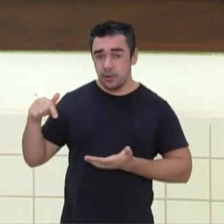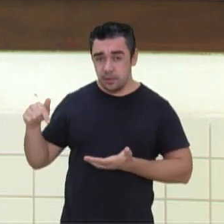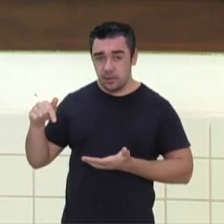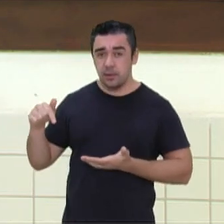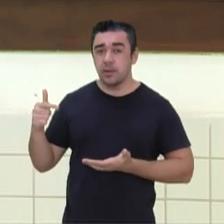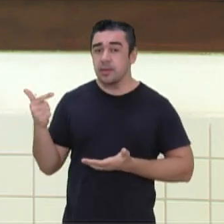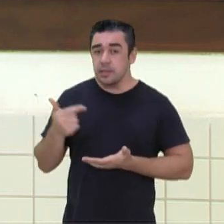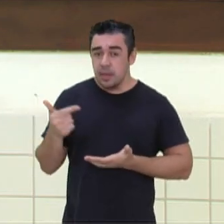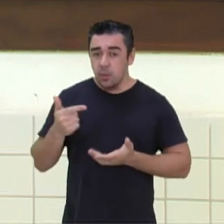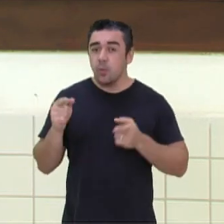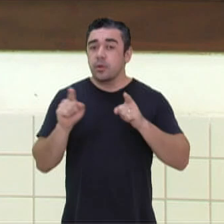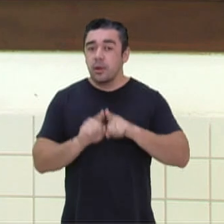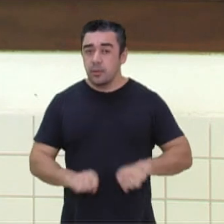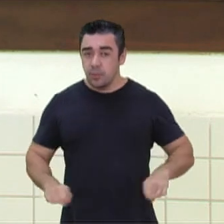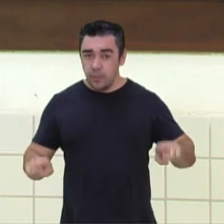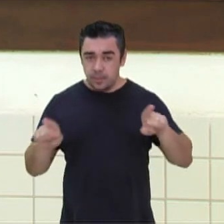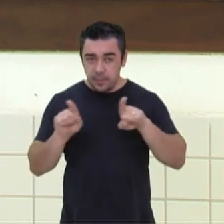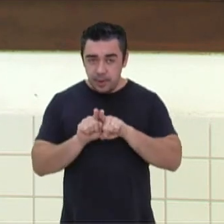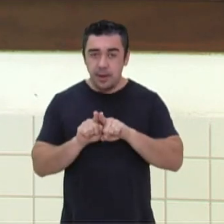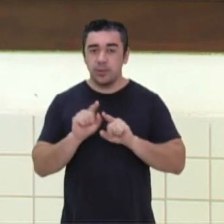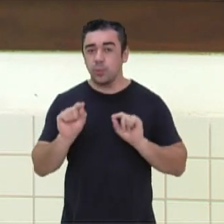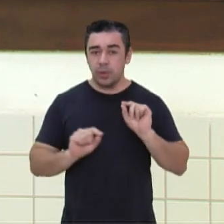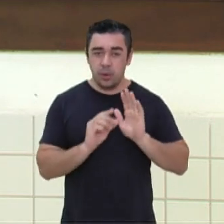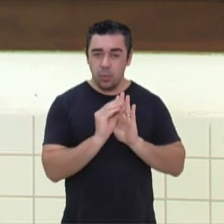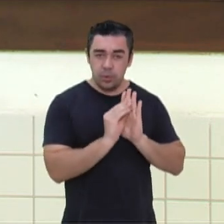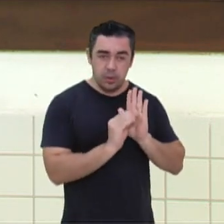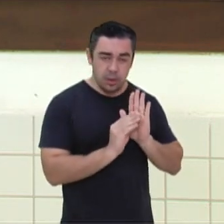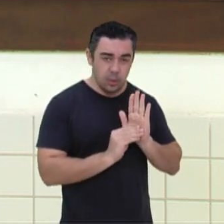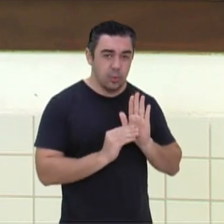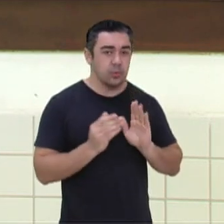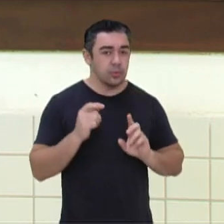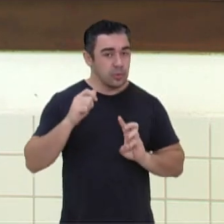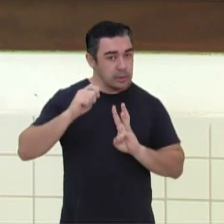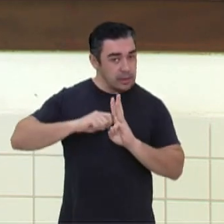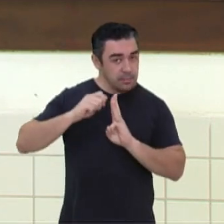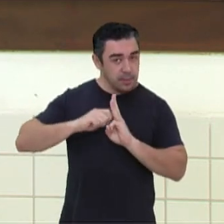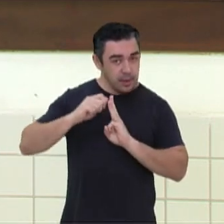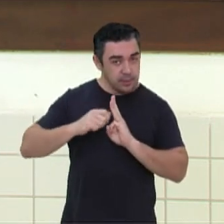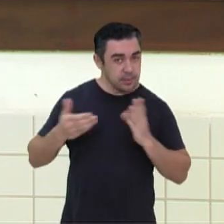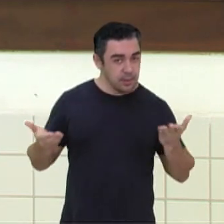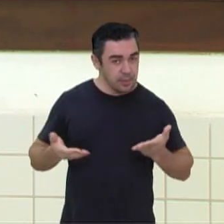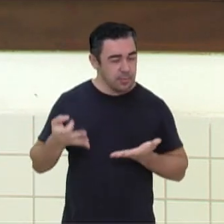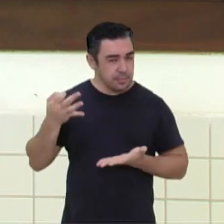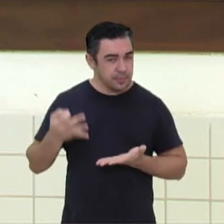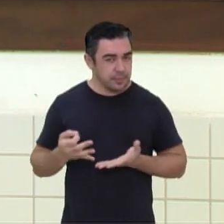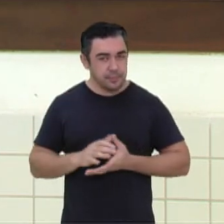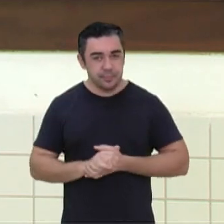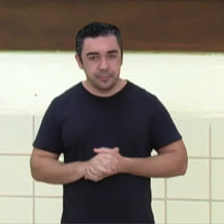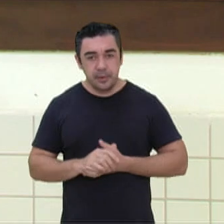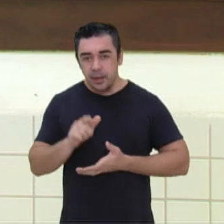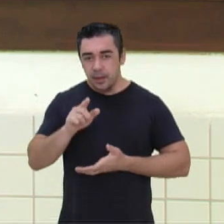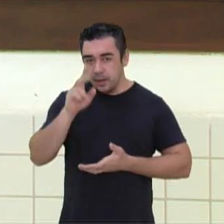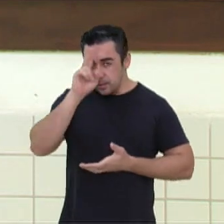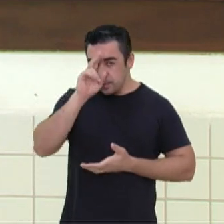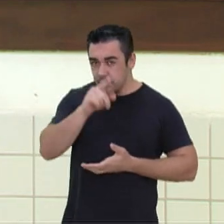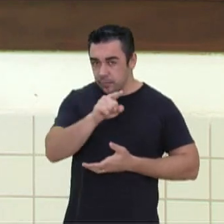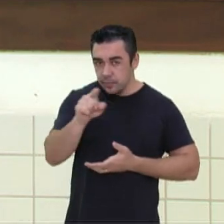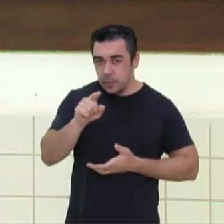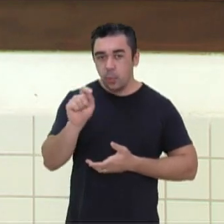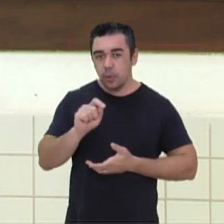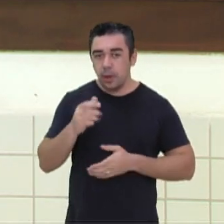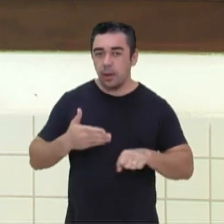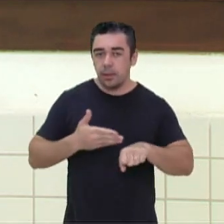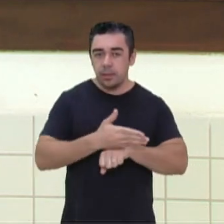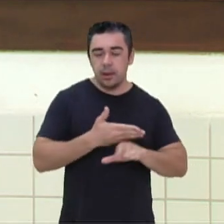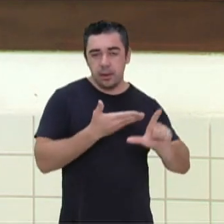segunda retomada ali, né, dos conteúdos do trimestre, perfeito? Lembrando vocês de acessar o